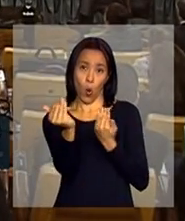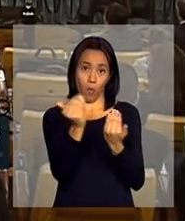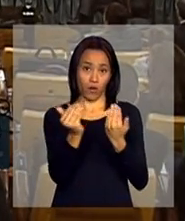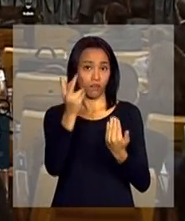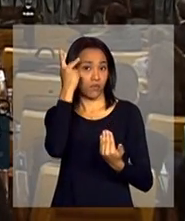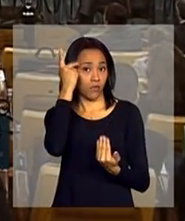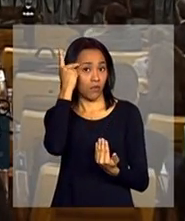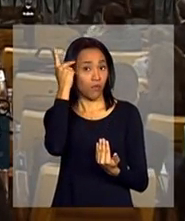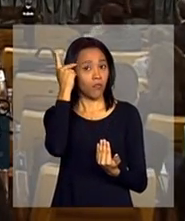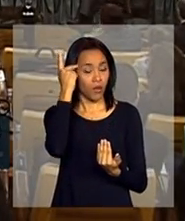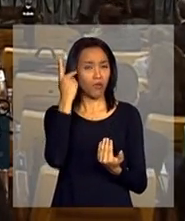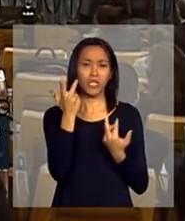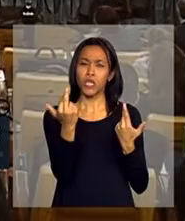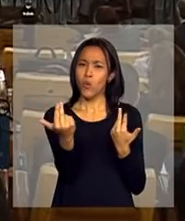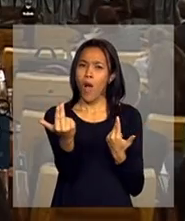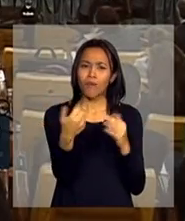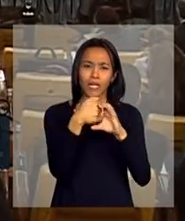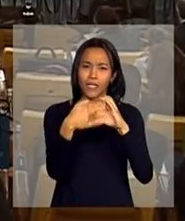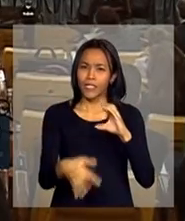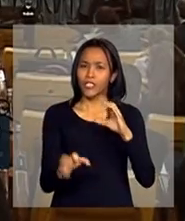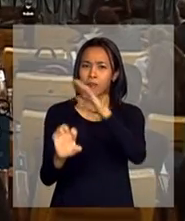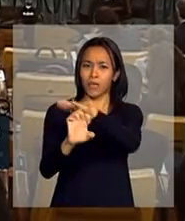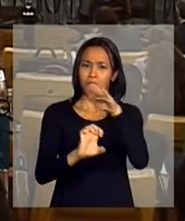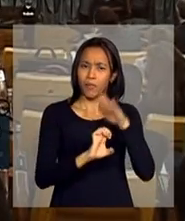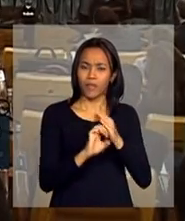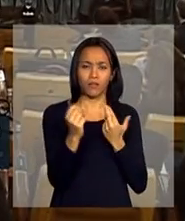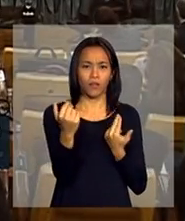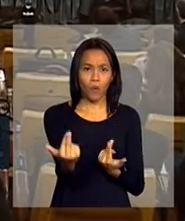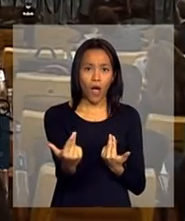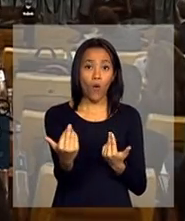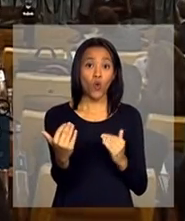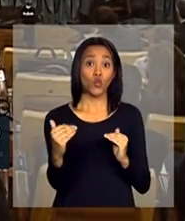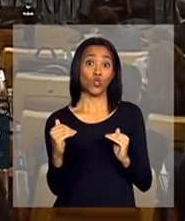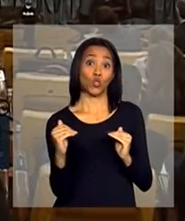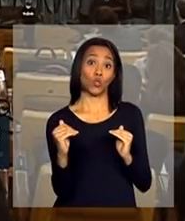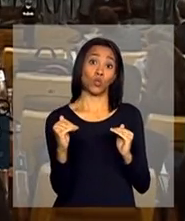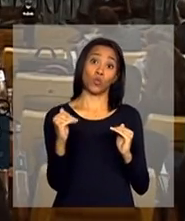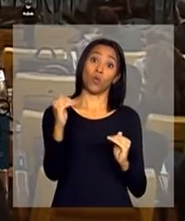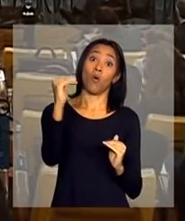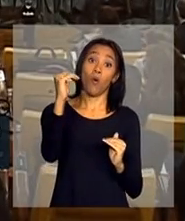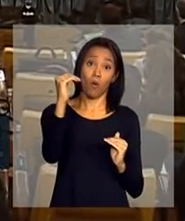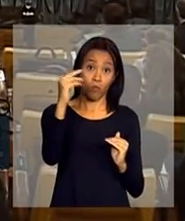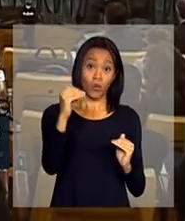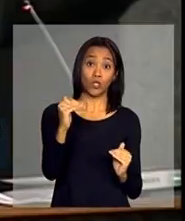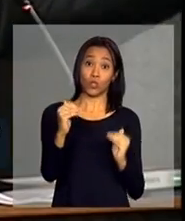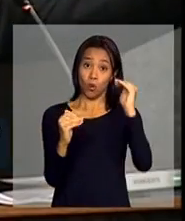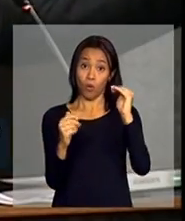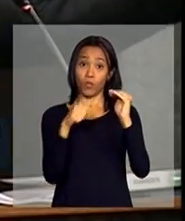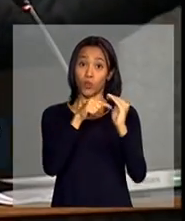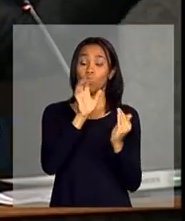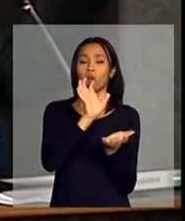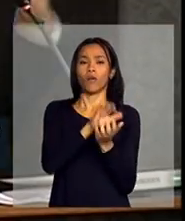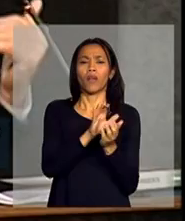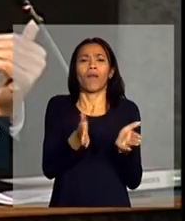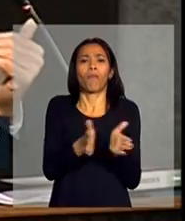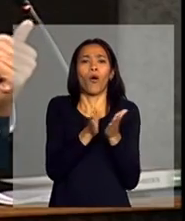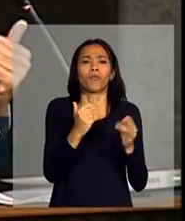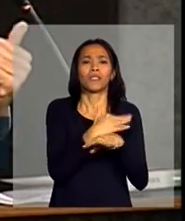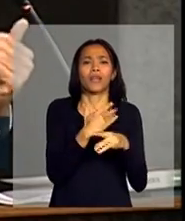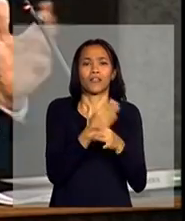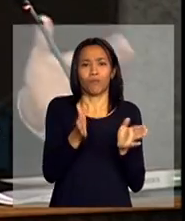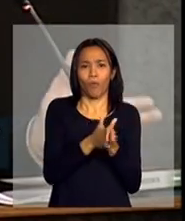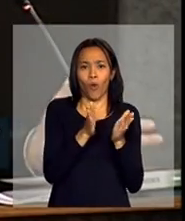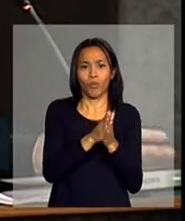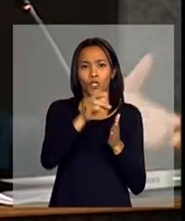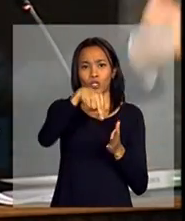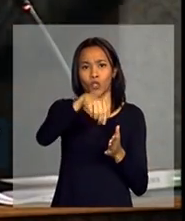empresário com as mesmas características, ele sobe bem mais nas cidades nordestinas que são mais pobres do que em São Paulo.